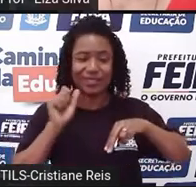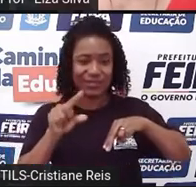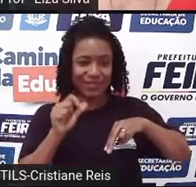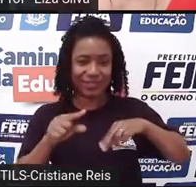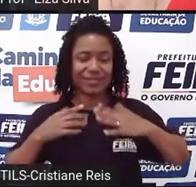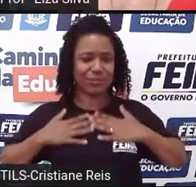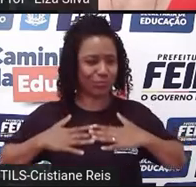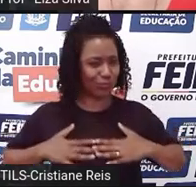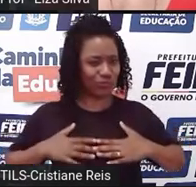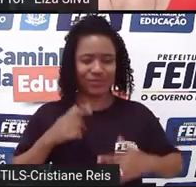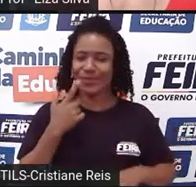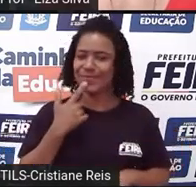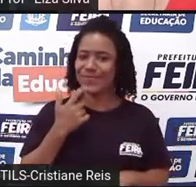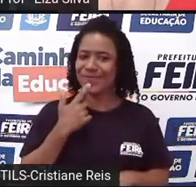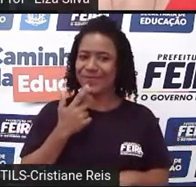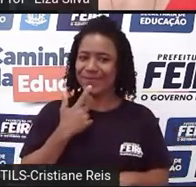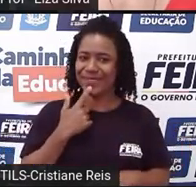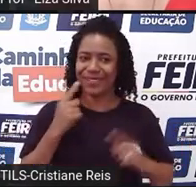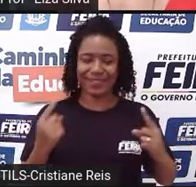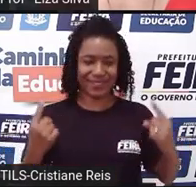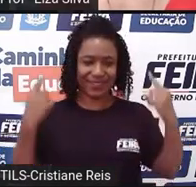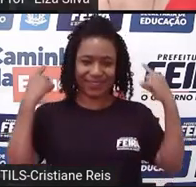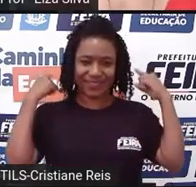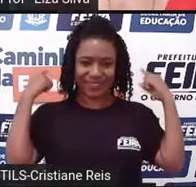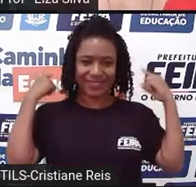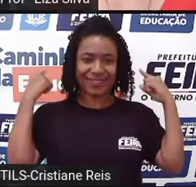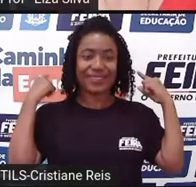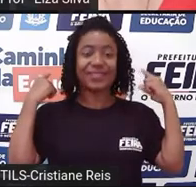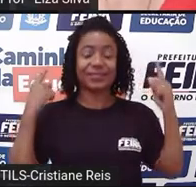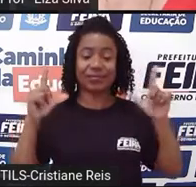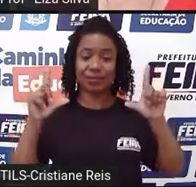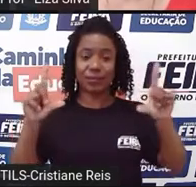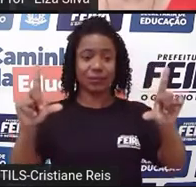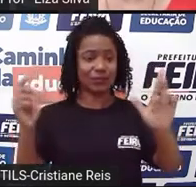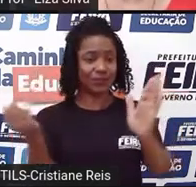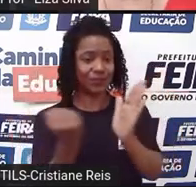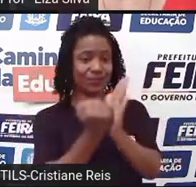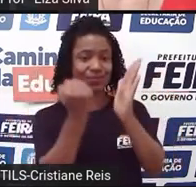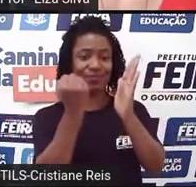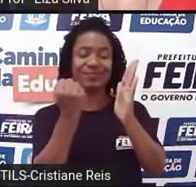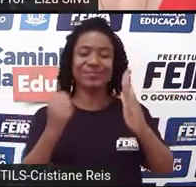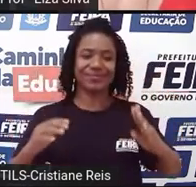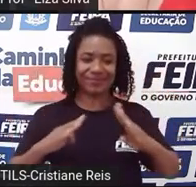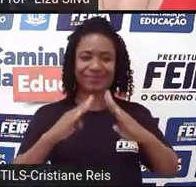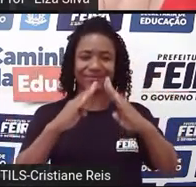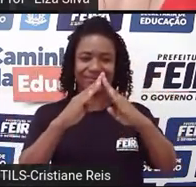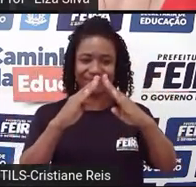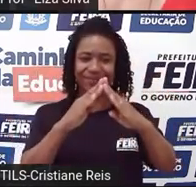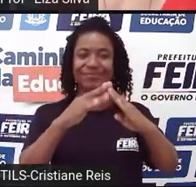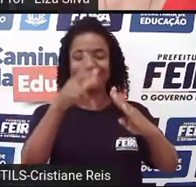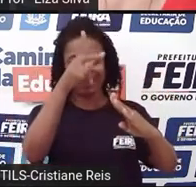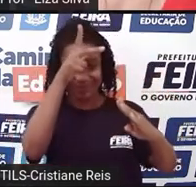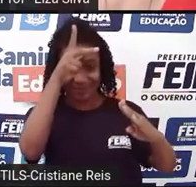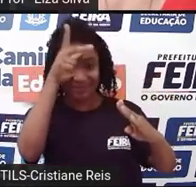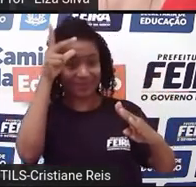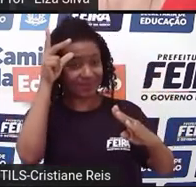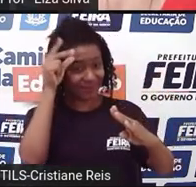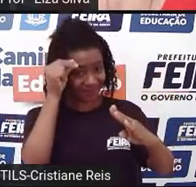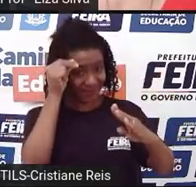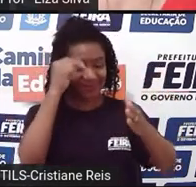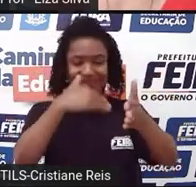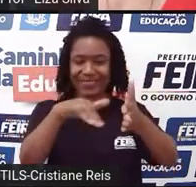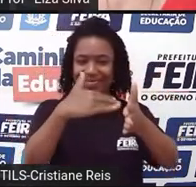cor vermelha. Na parte de trás do vídeo, vocês podem visualizar o painel, que tem logomarcas da